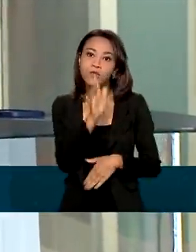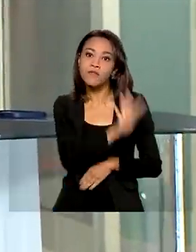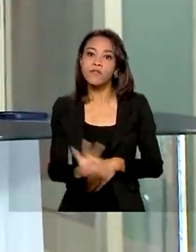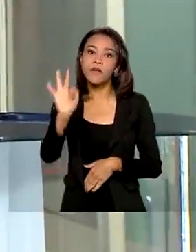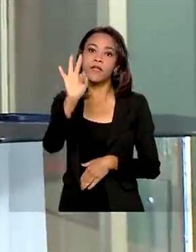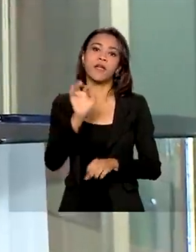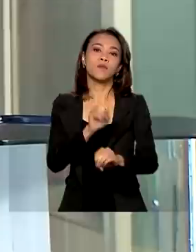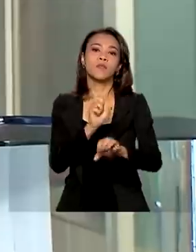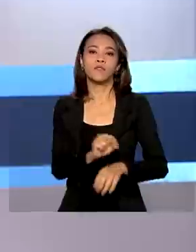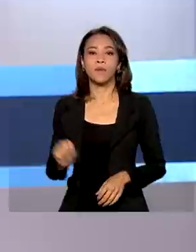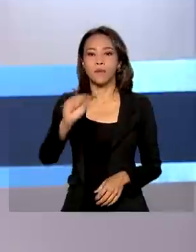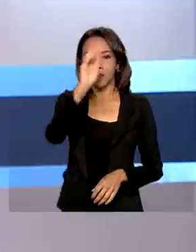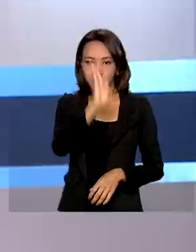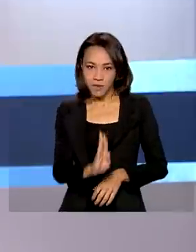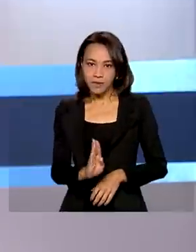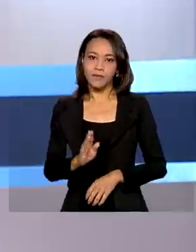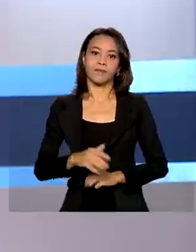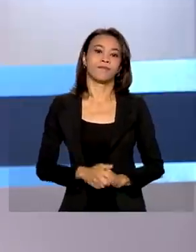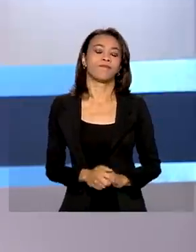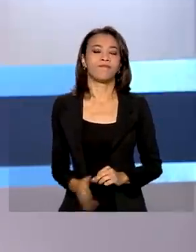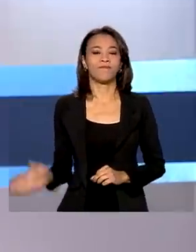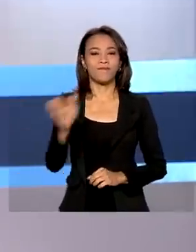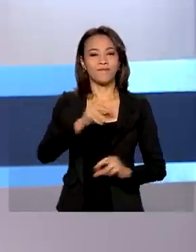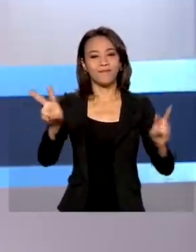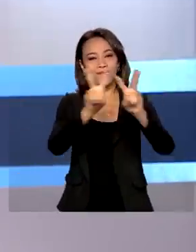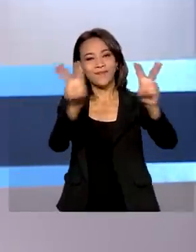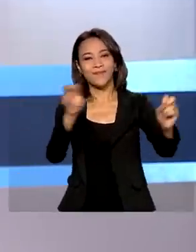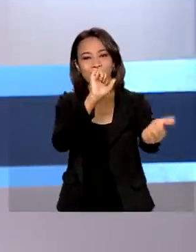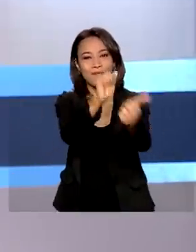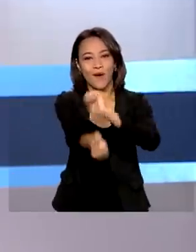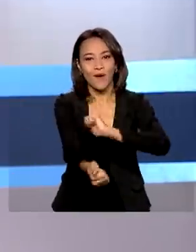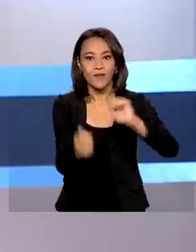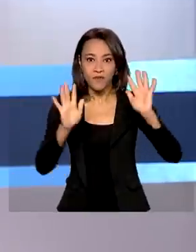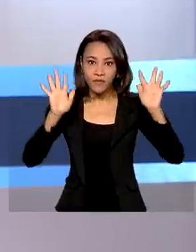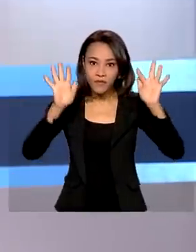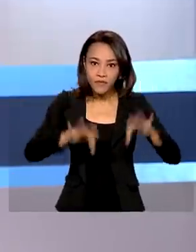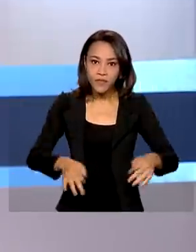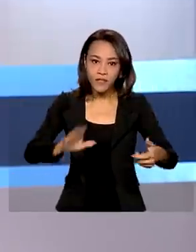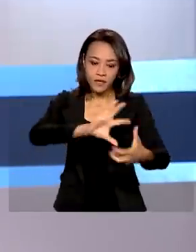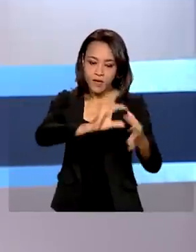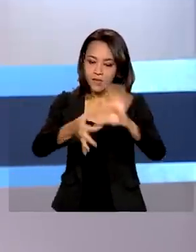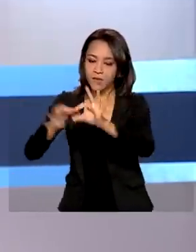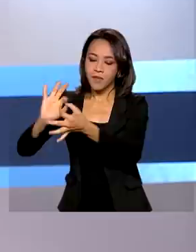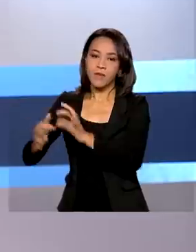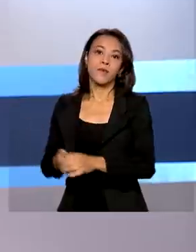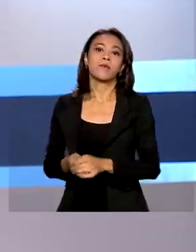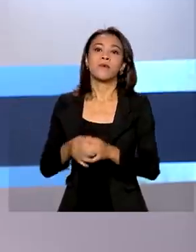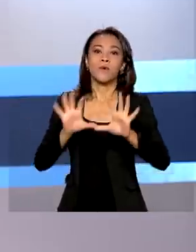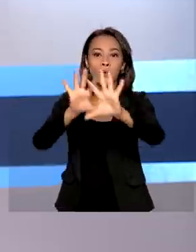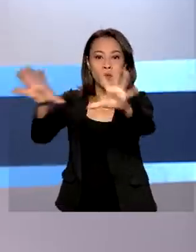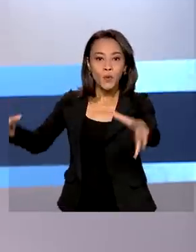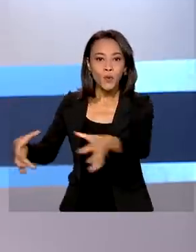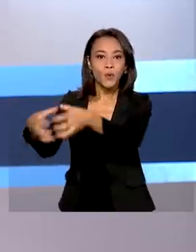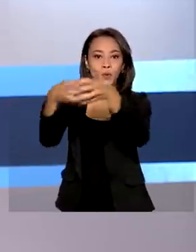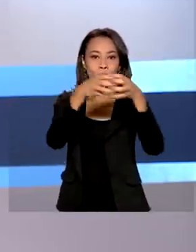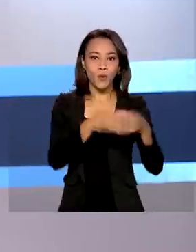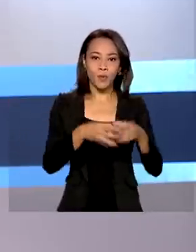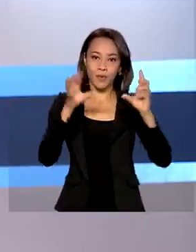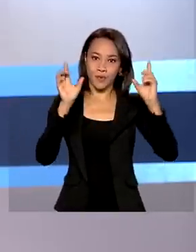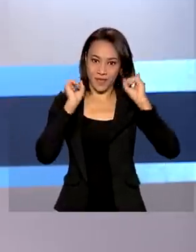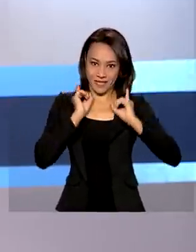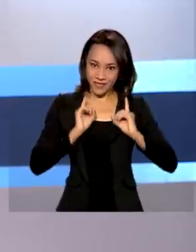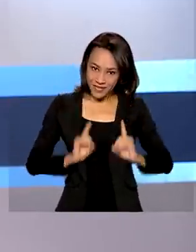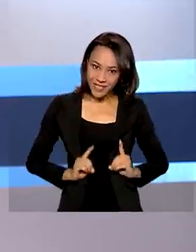pelo interior do país. Esporte. Com o fim das Olimpíadas, a delegação paralímpica brasileira entra na contagem